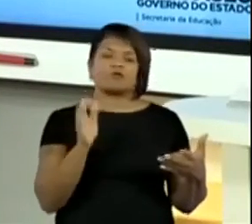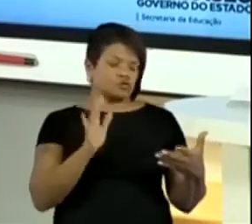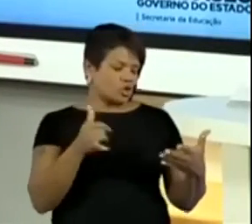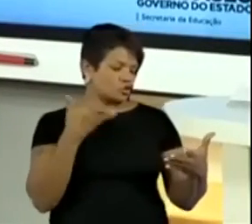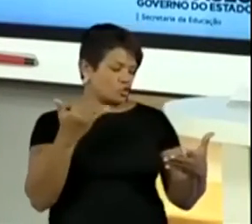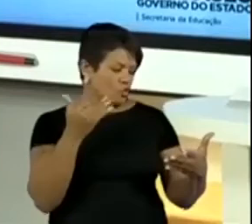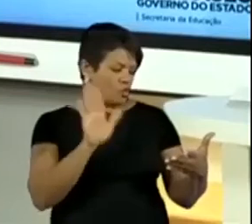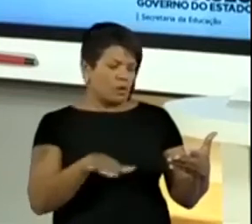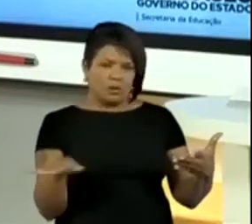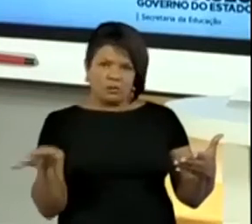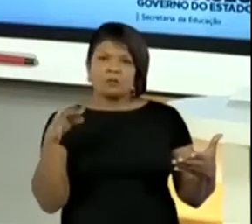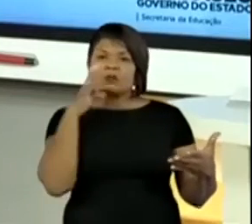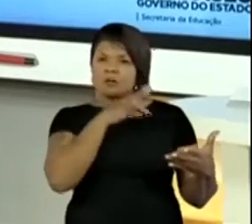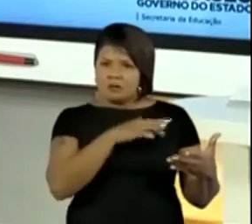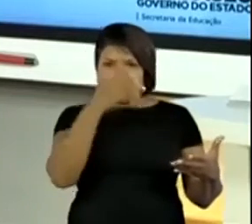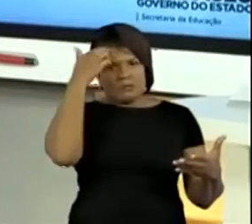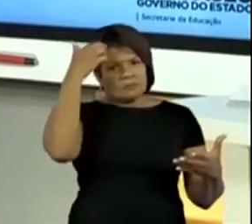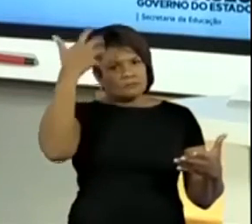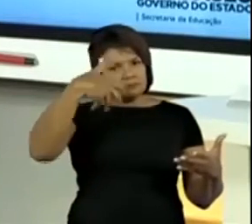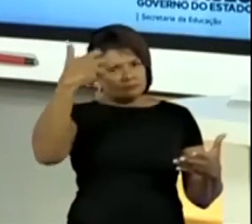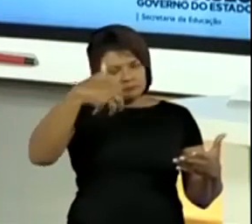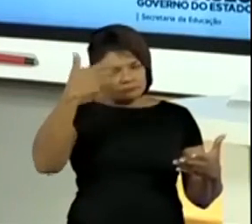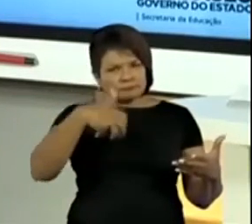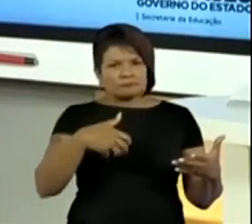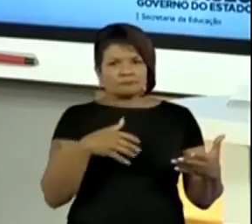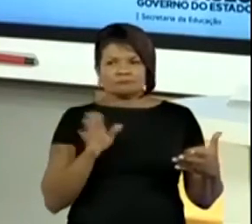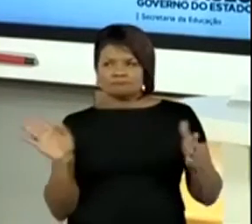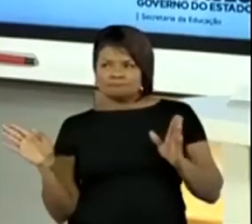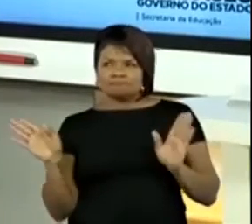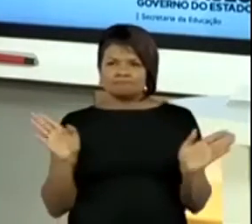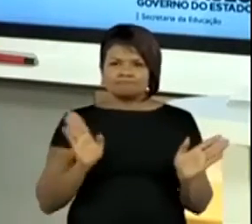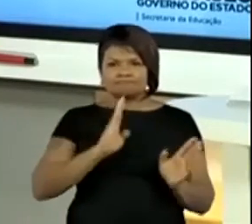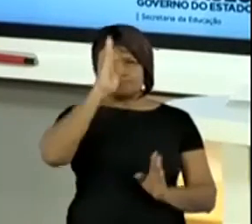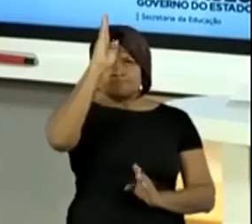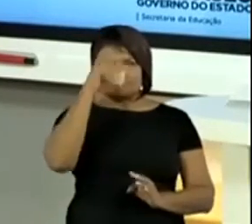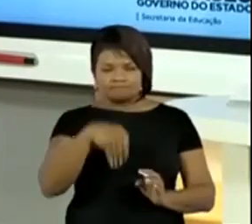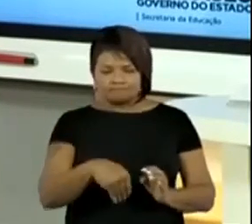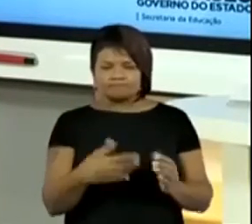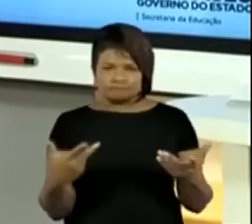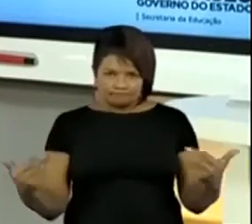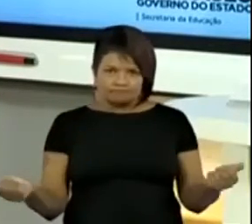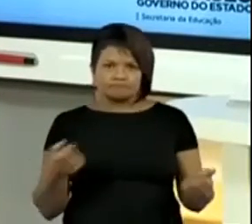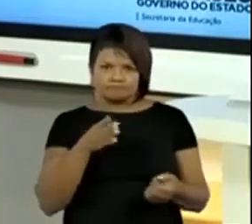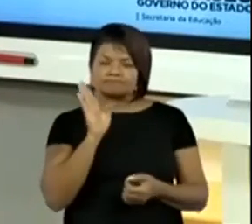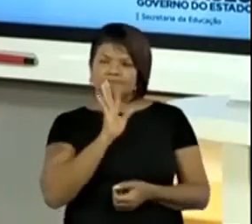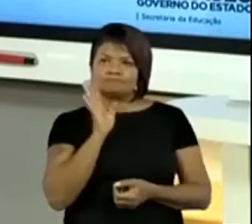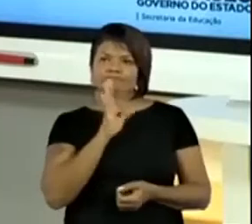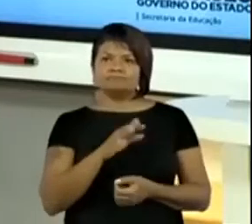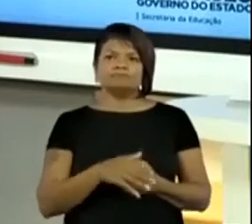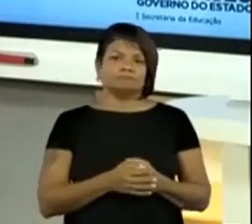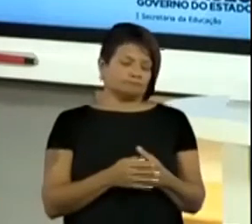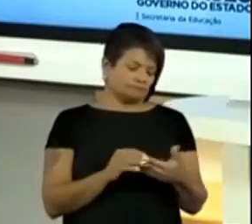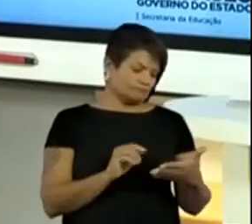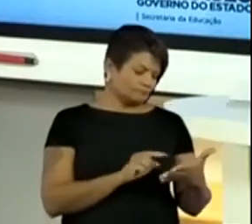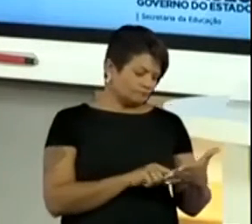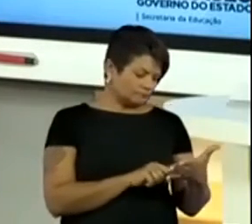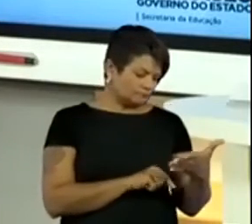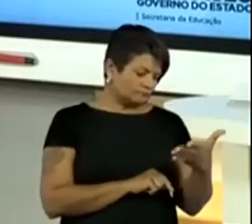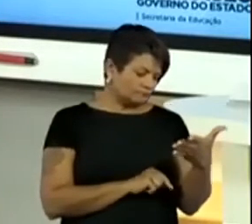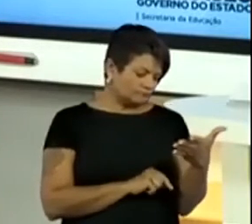o raciocínio lógico, noção de lateralidade. É bem bacana esse jogo, né? Noção matemática.